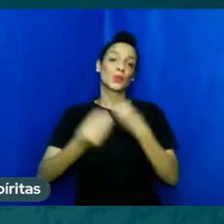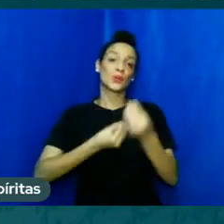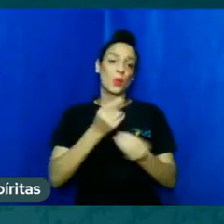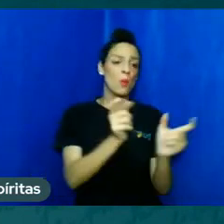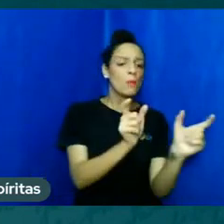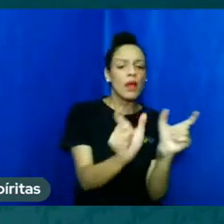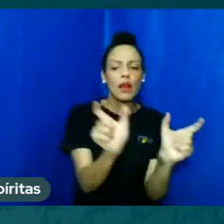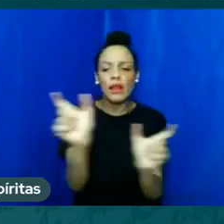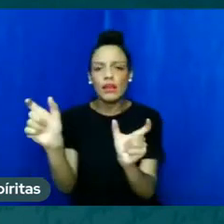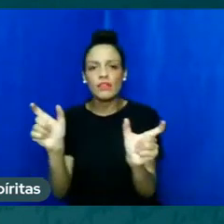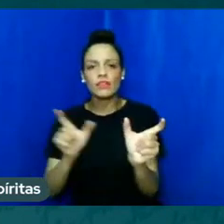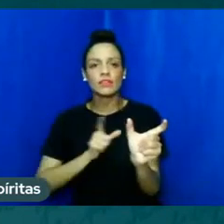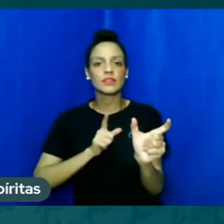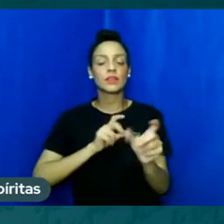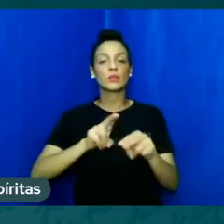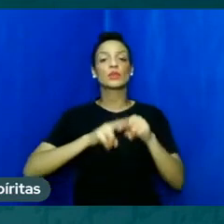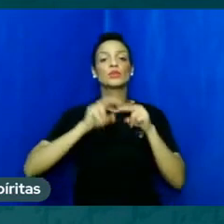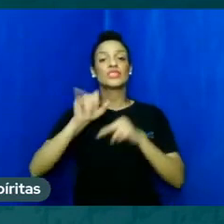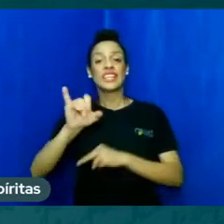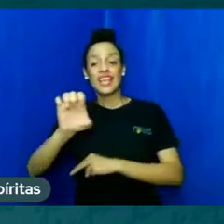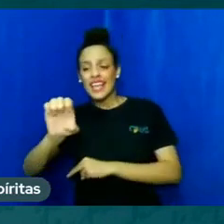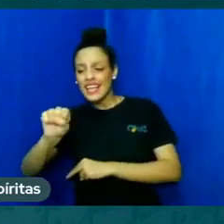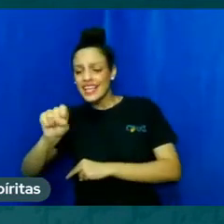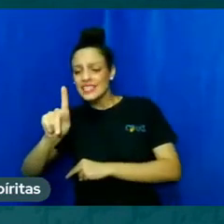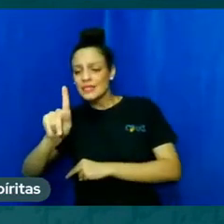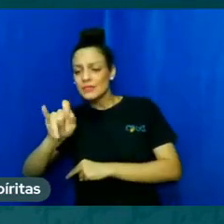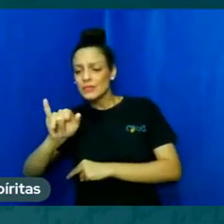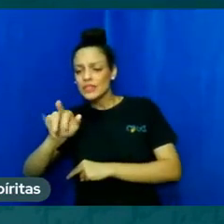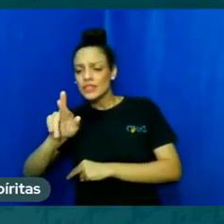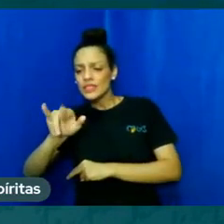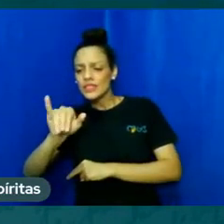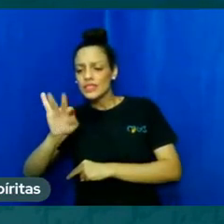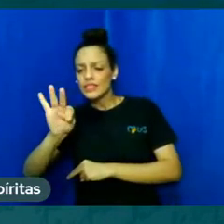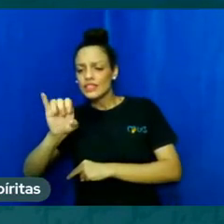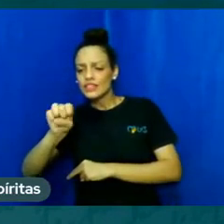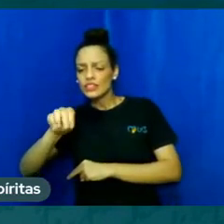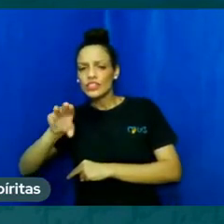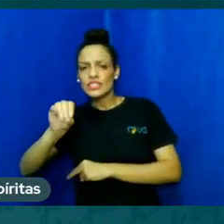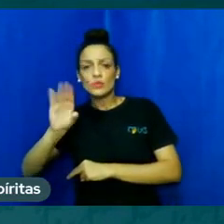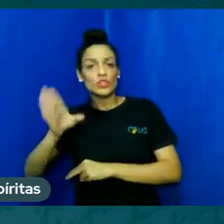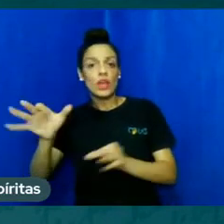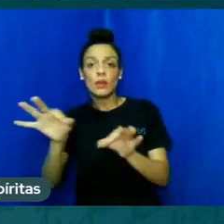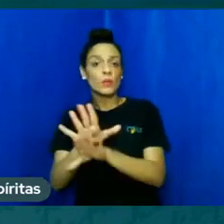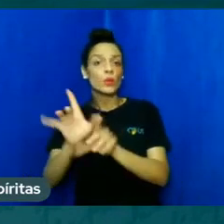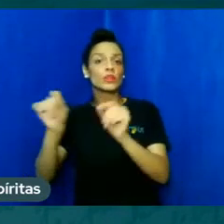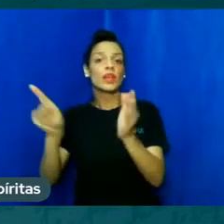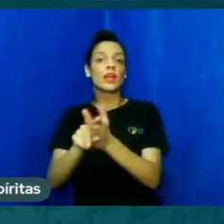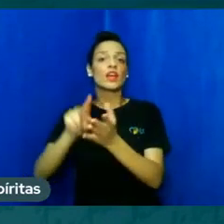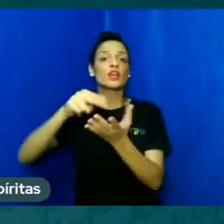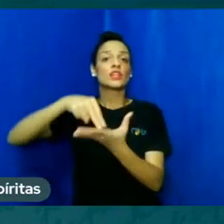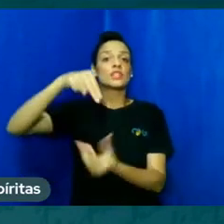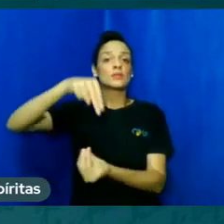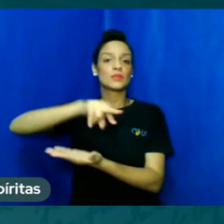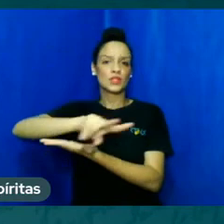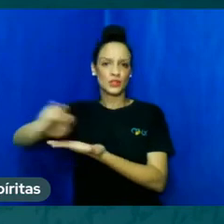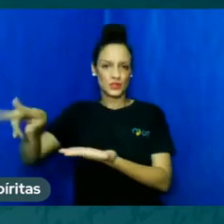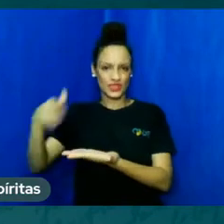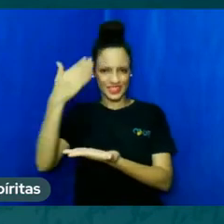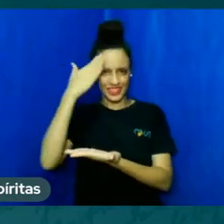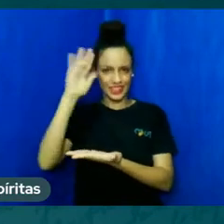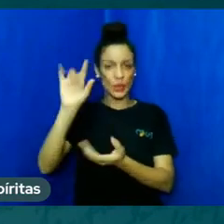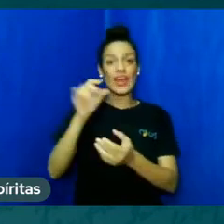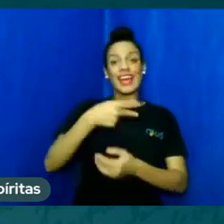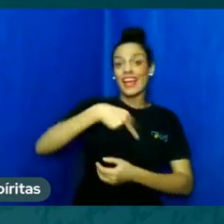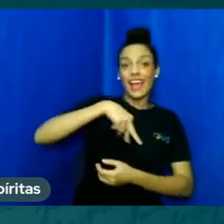por isso que se falar espiritismo já basta por si doutrina dos espíritos e kardec não criou doutrina então não